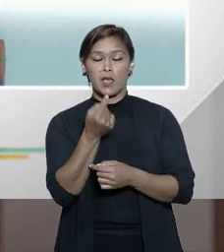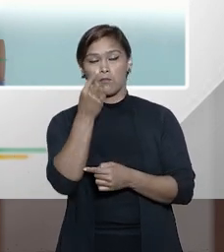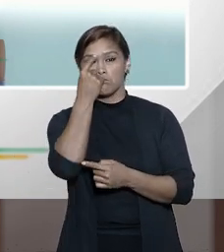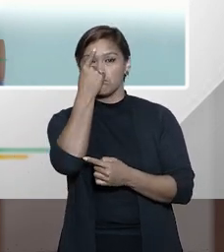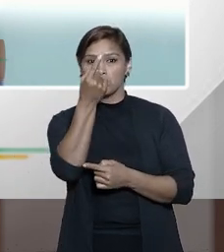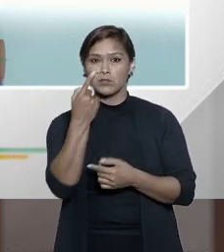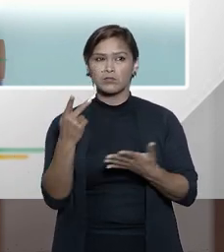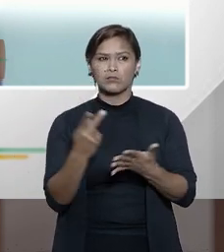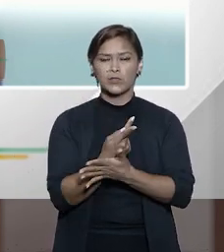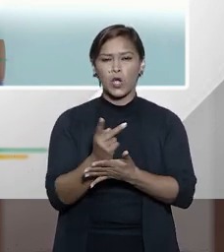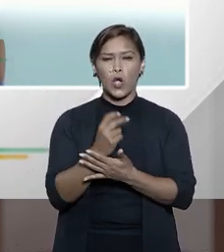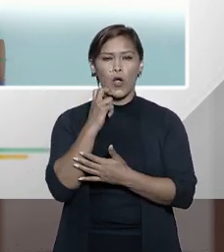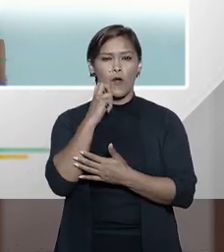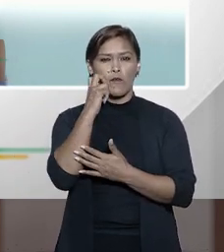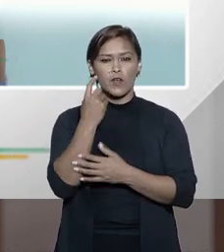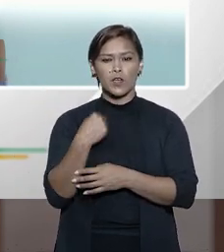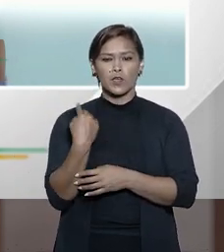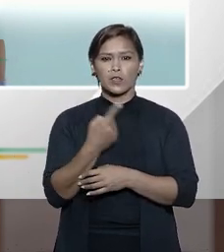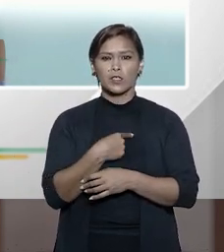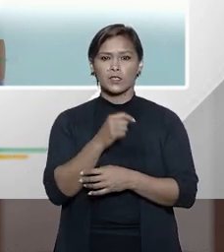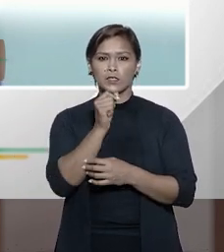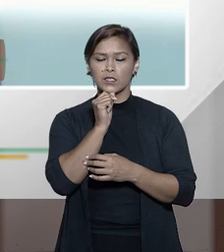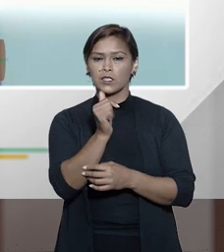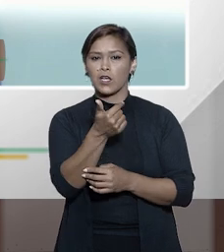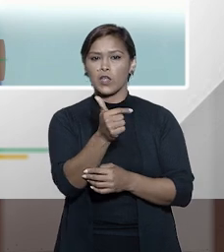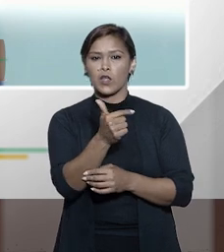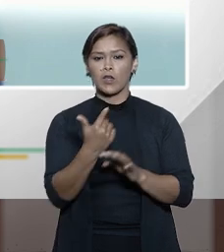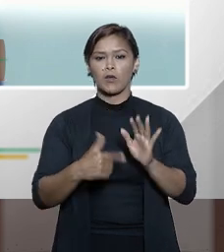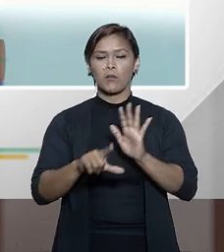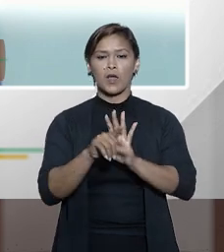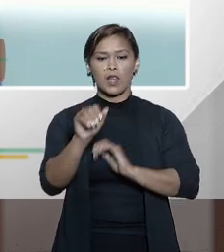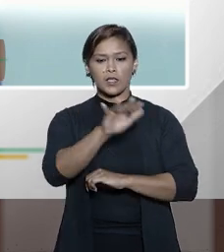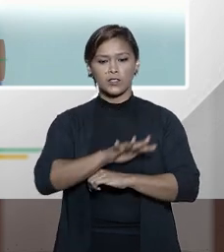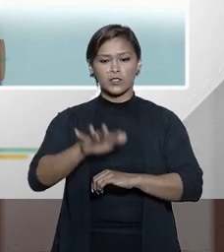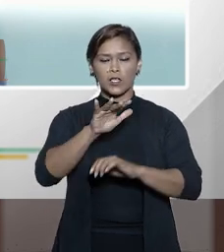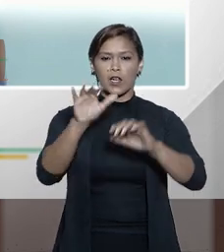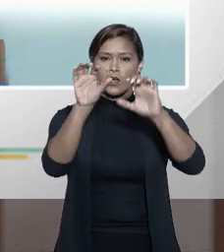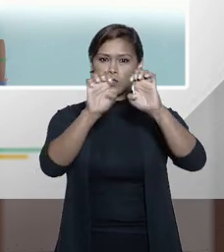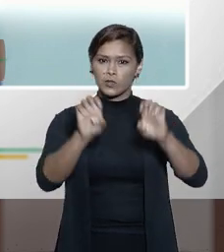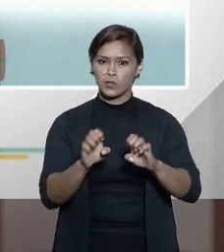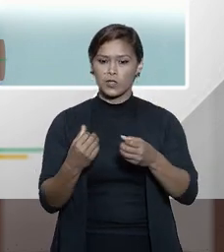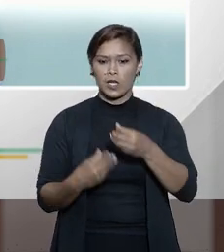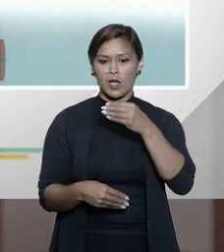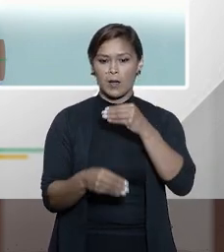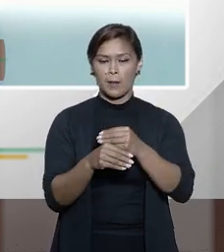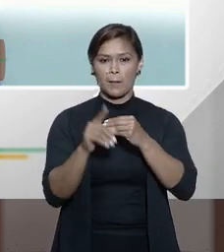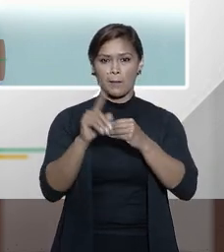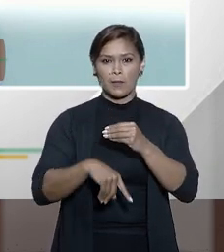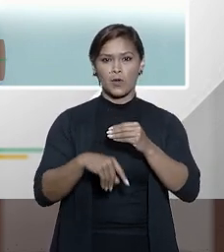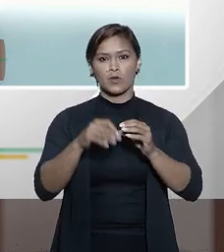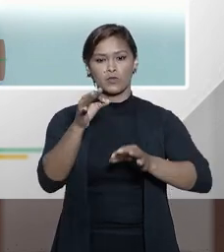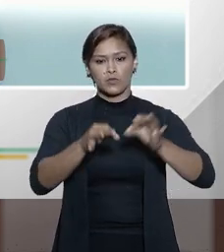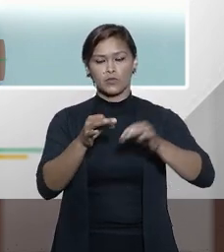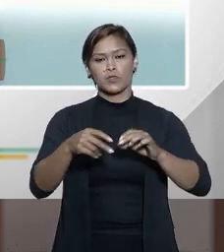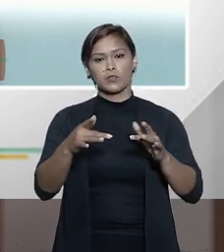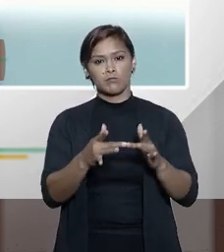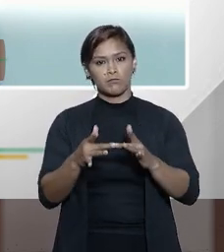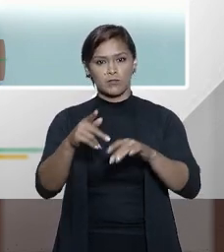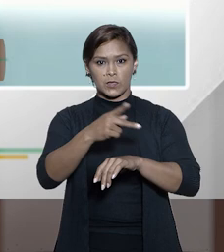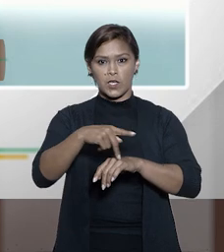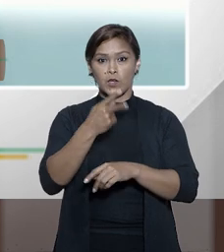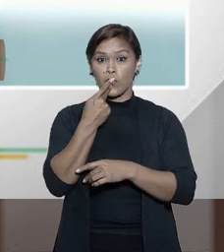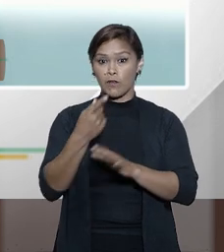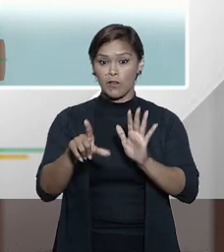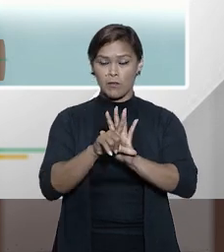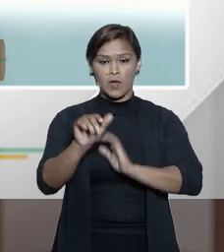penso que a situação é quase vergonhosa que a gente ainda não tenha uma lei geral estruturante da cooperação jurídica internacional. E